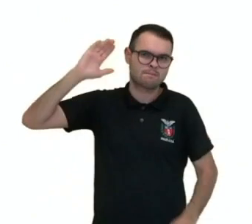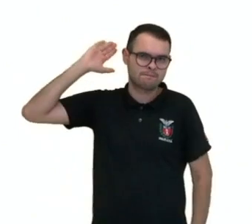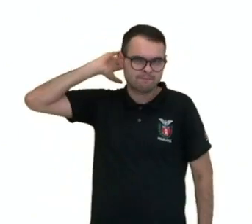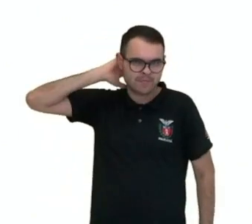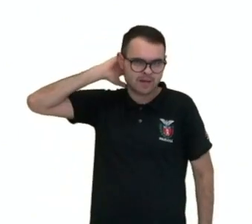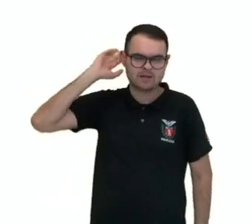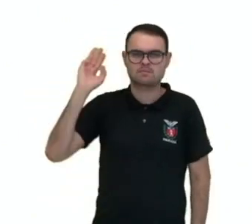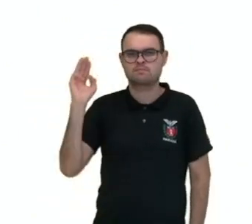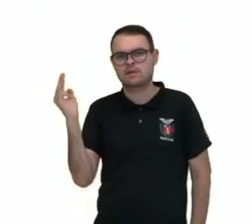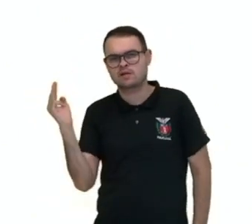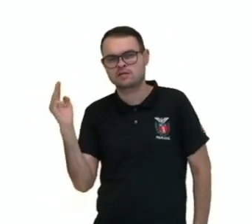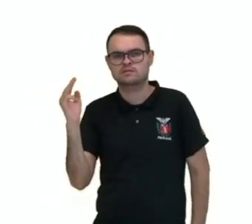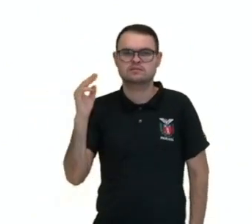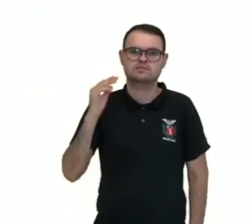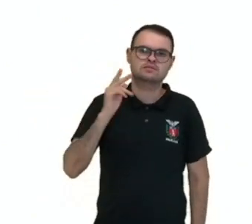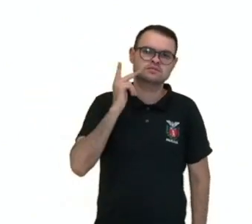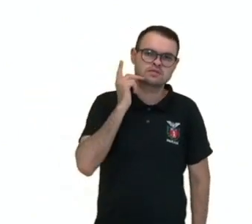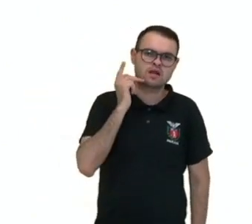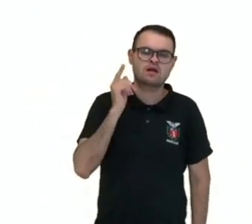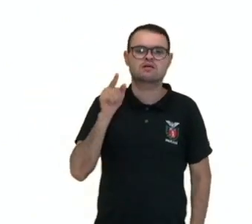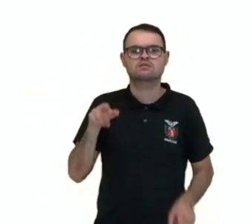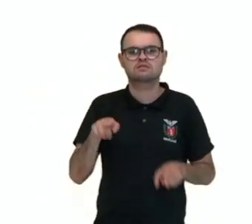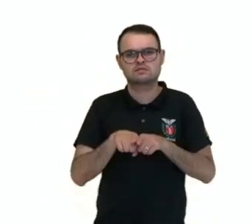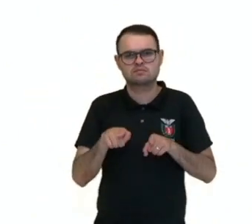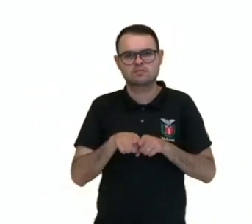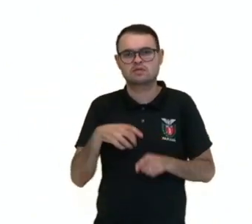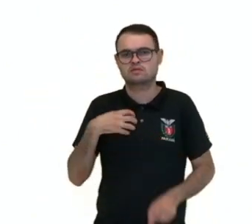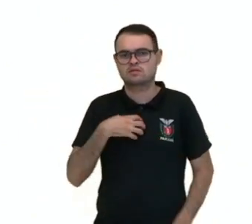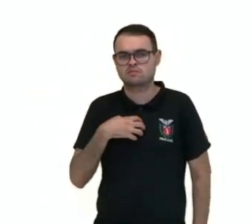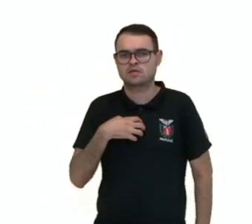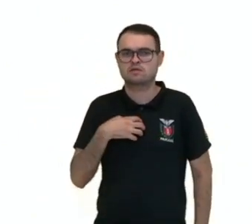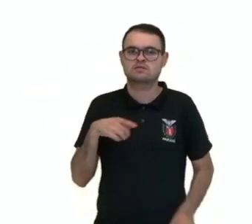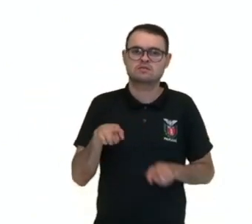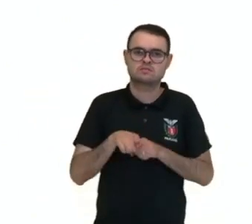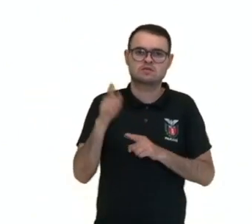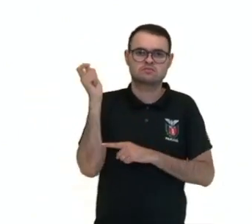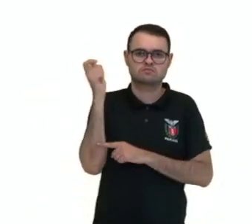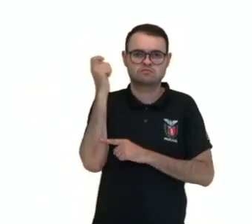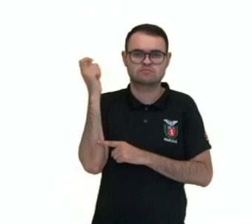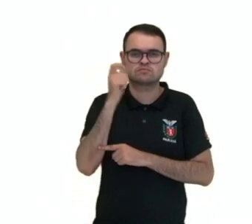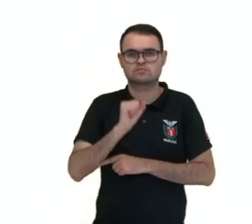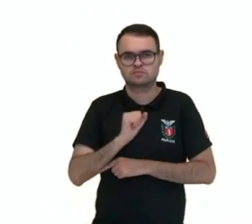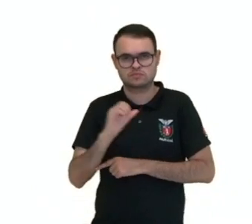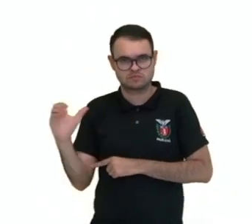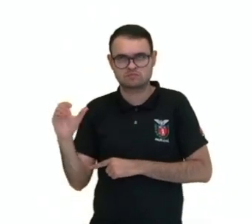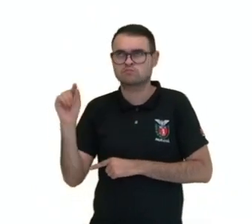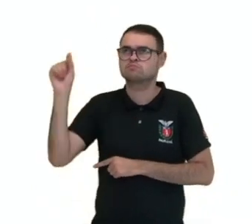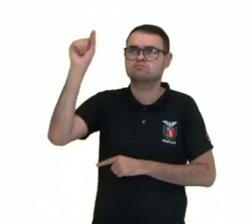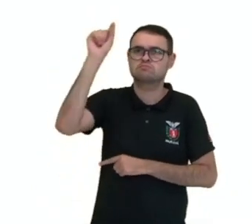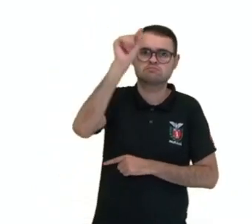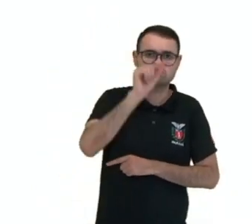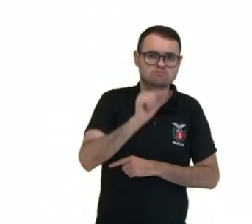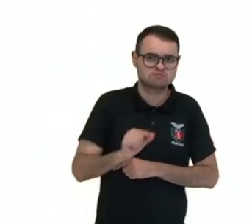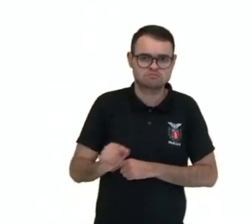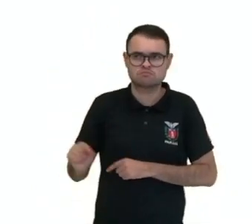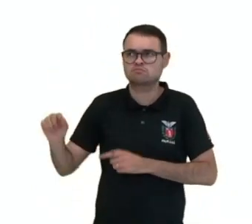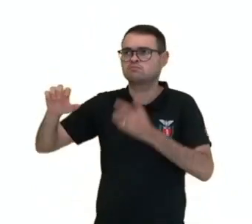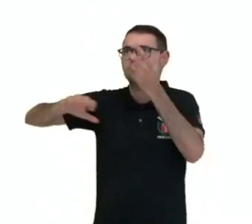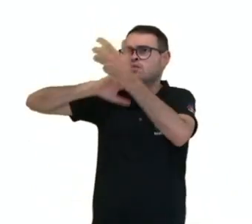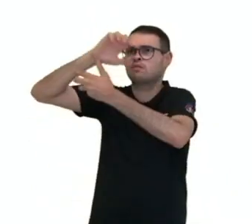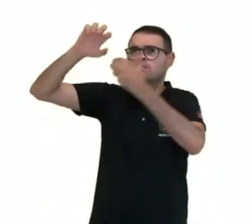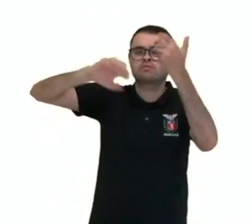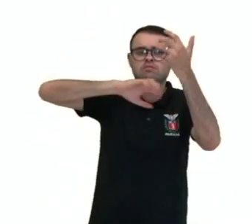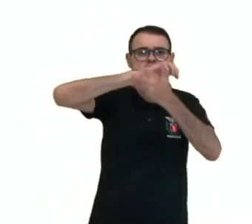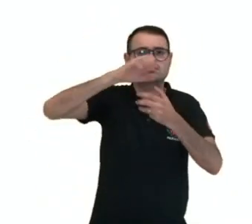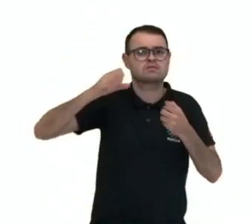no Maranhão e no Ceará, rebeliões na Bahia e rebeliões no Rio Grande do Sul e Santa Catarina. Todas elas defendendo